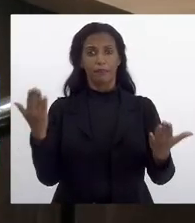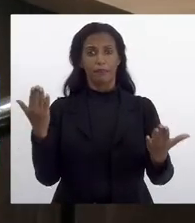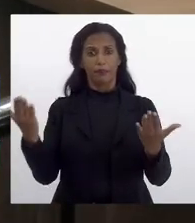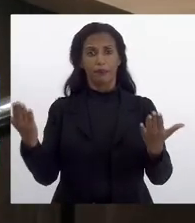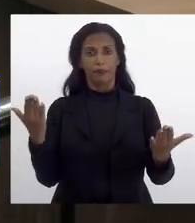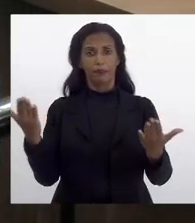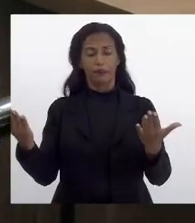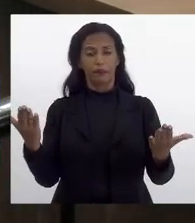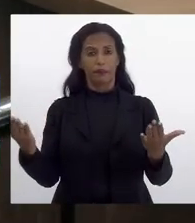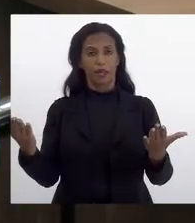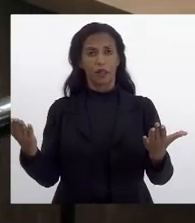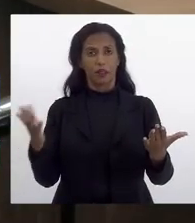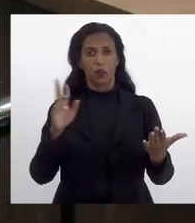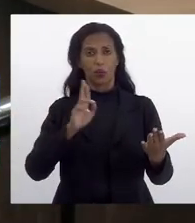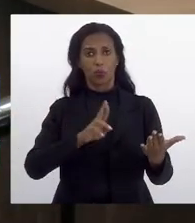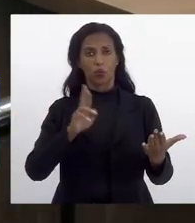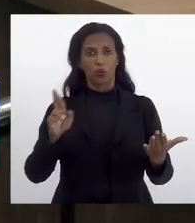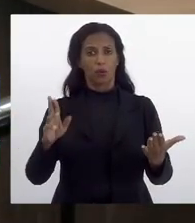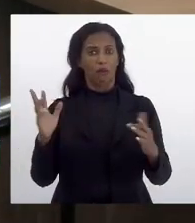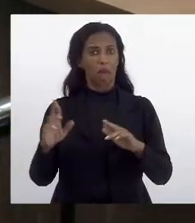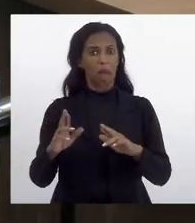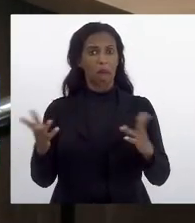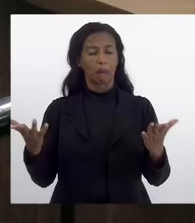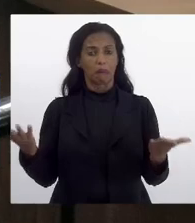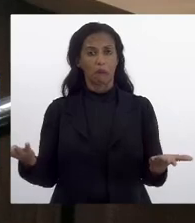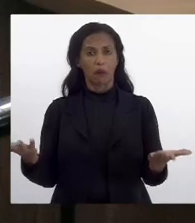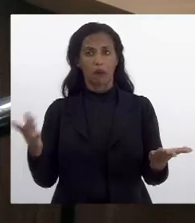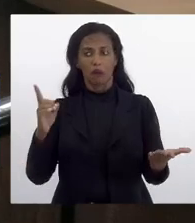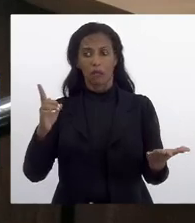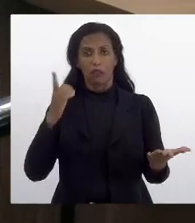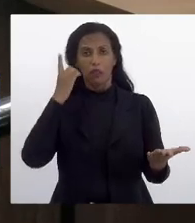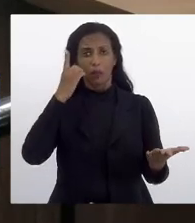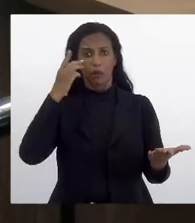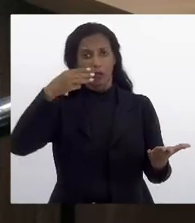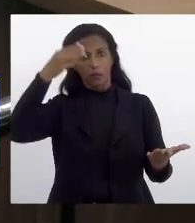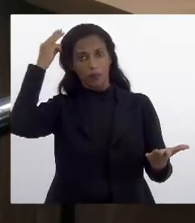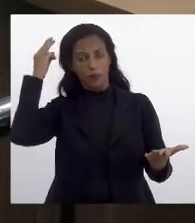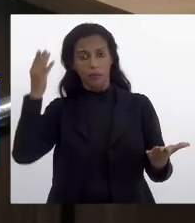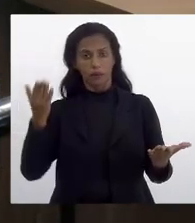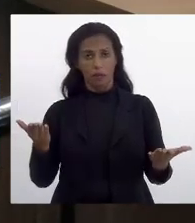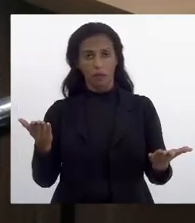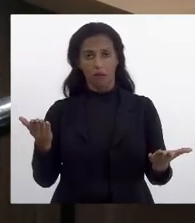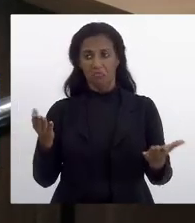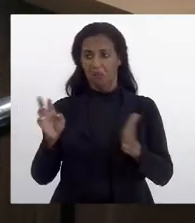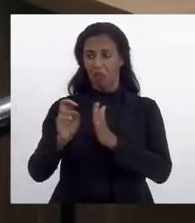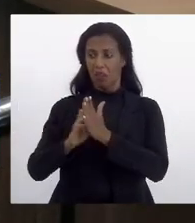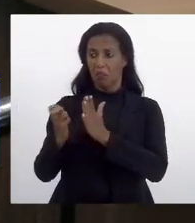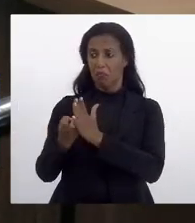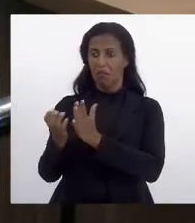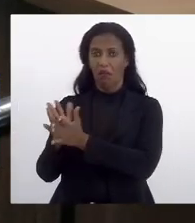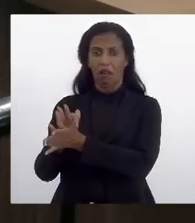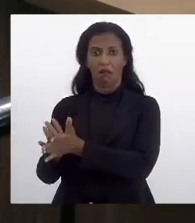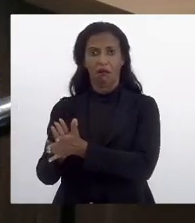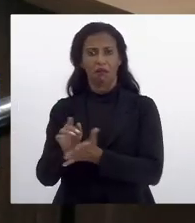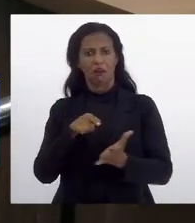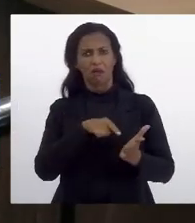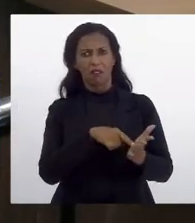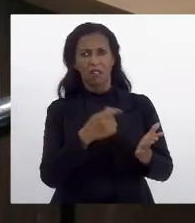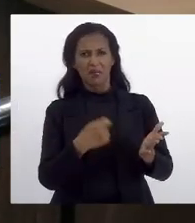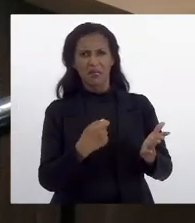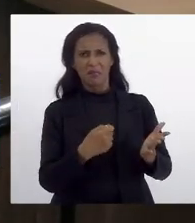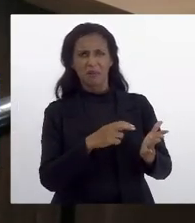duas medidas. O do deputado Márcio Pacheco foi sem emenda. E esse precisa